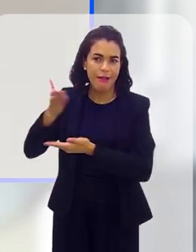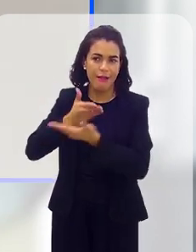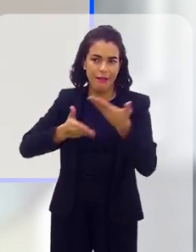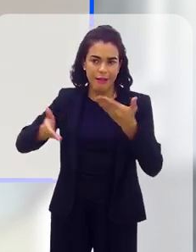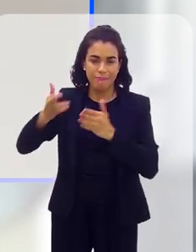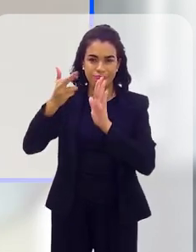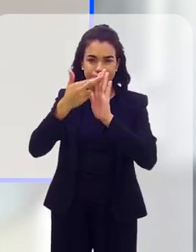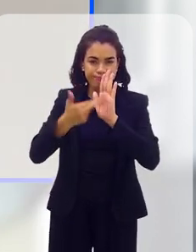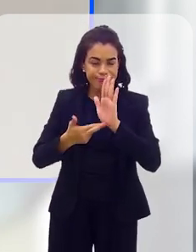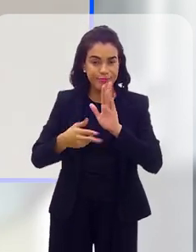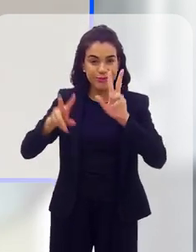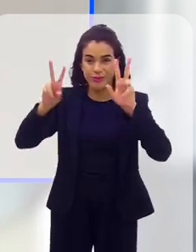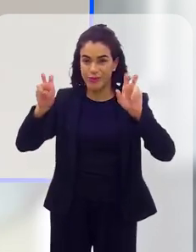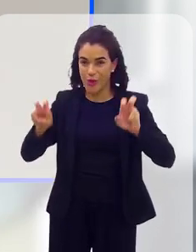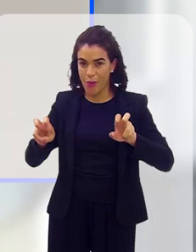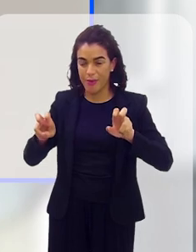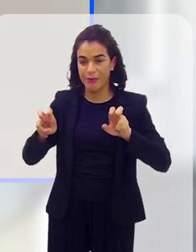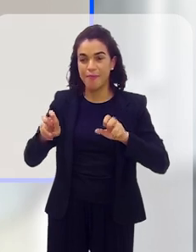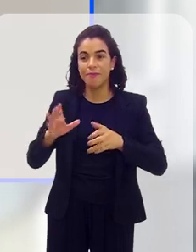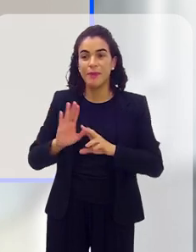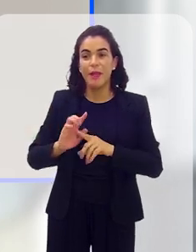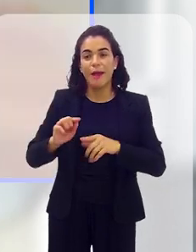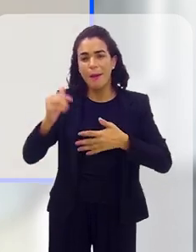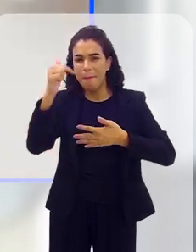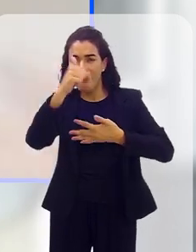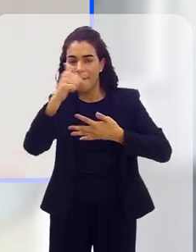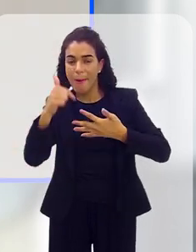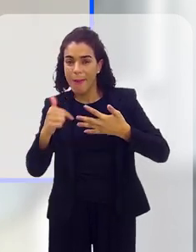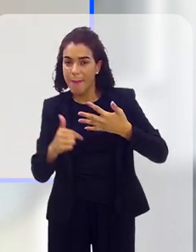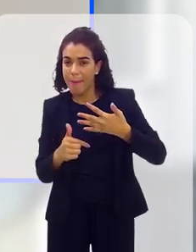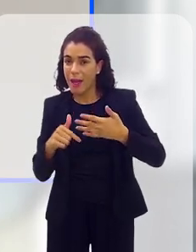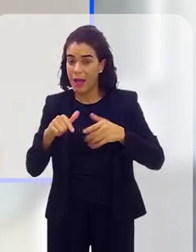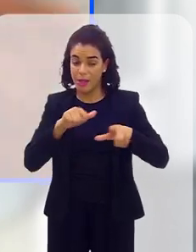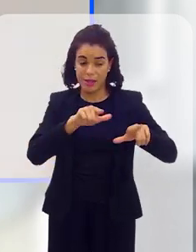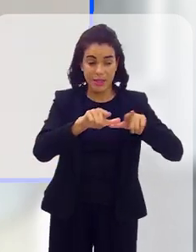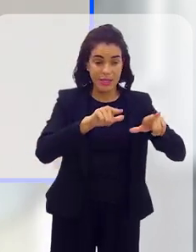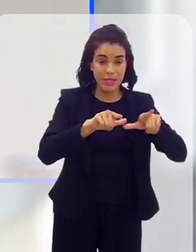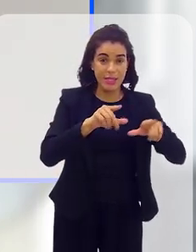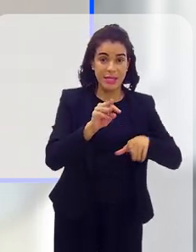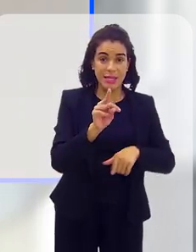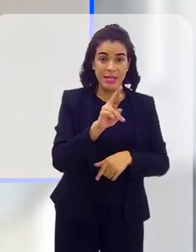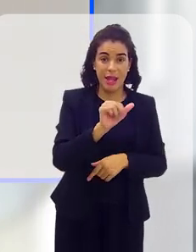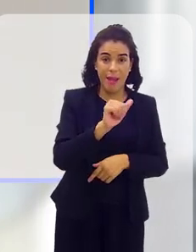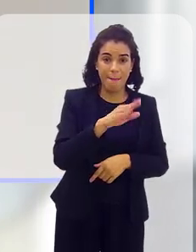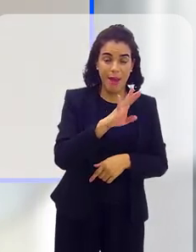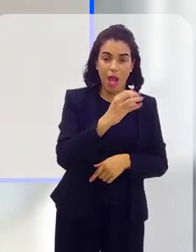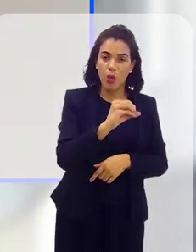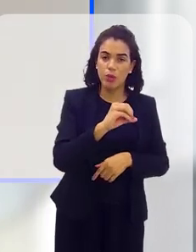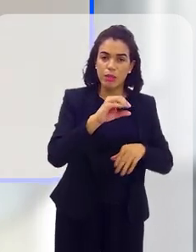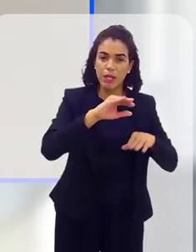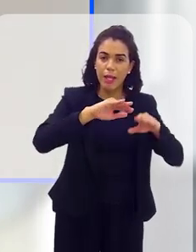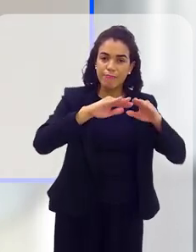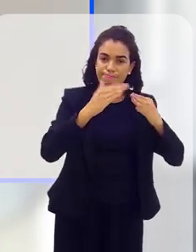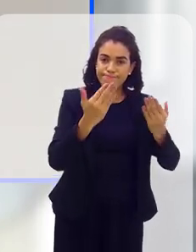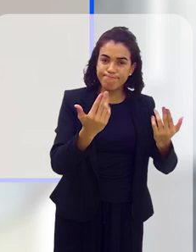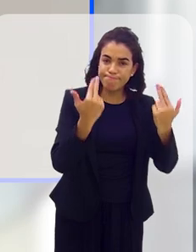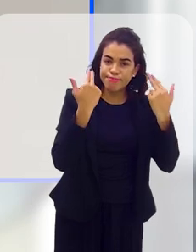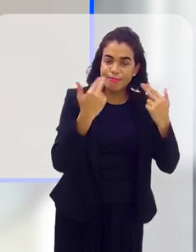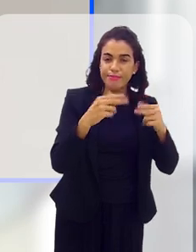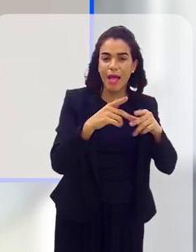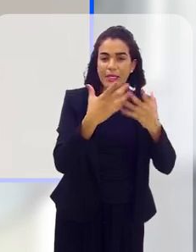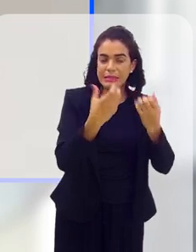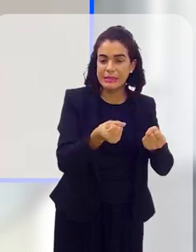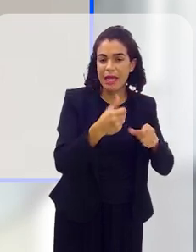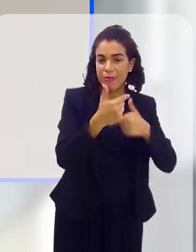existe uma discussão doutrinária acerca disso, em inúmeras instâncias, até que ponto esse trabalho tem subordinação estrutural,